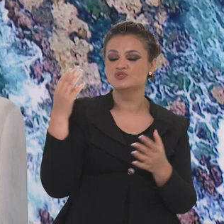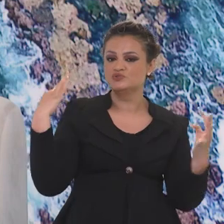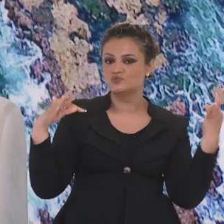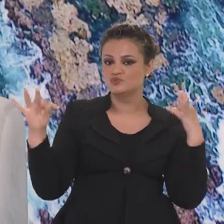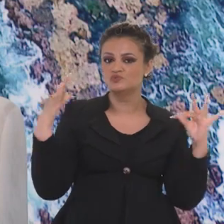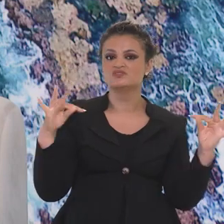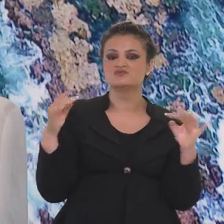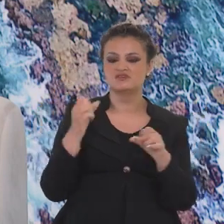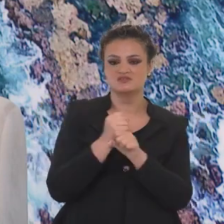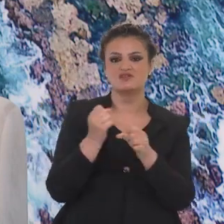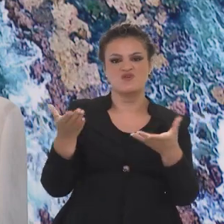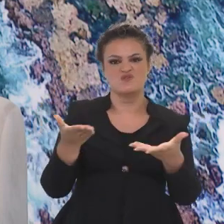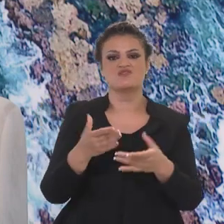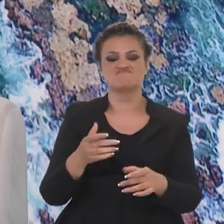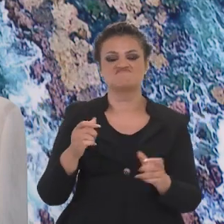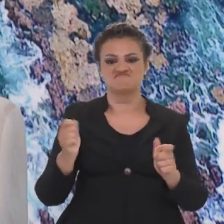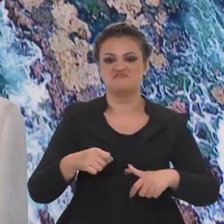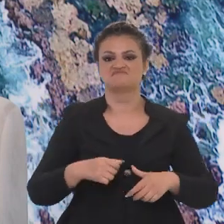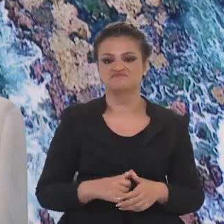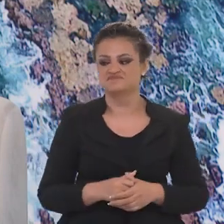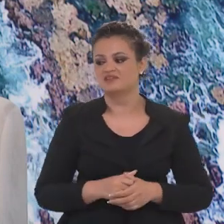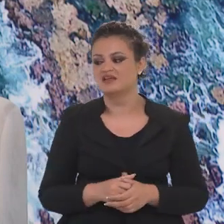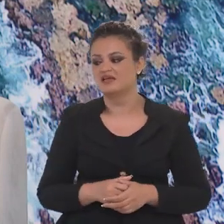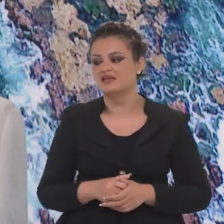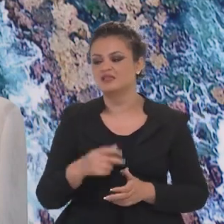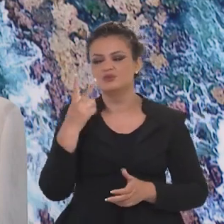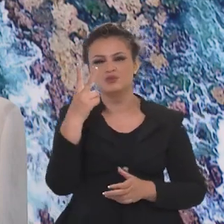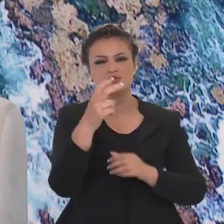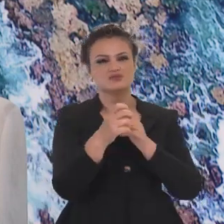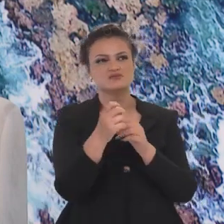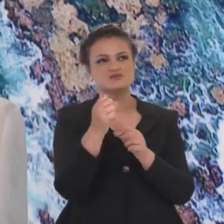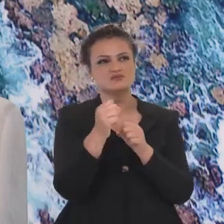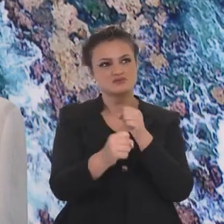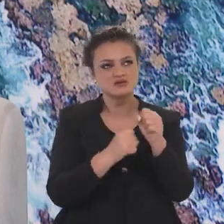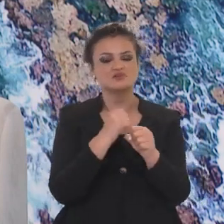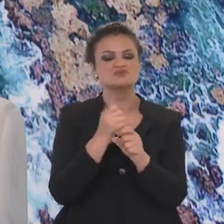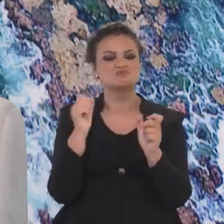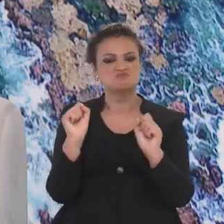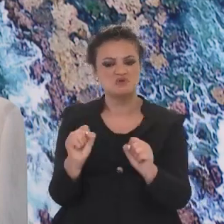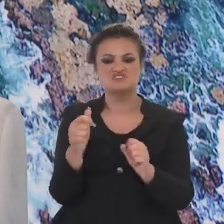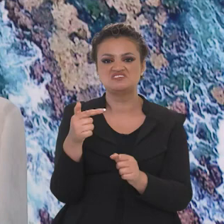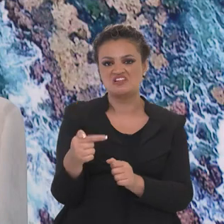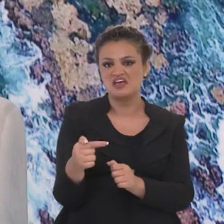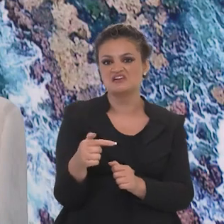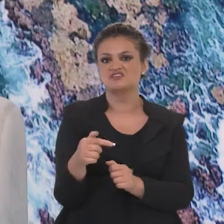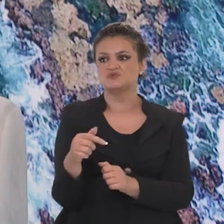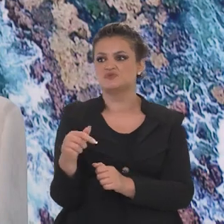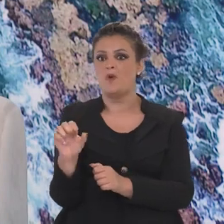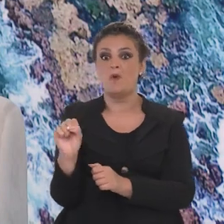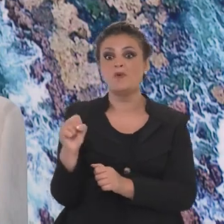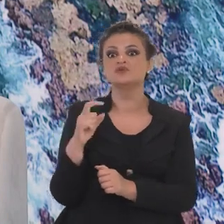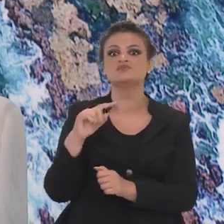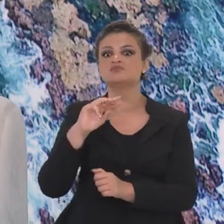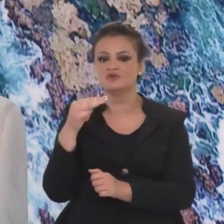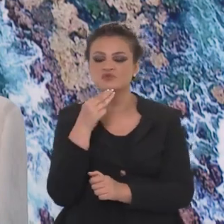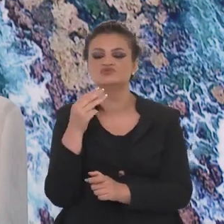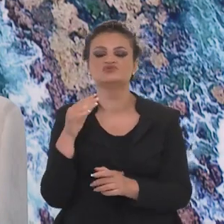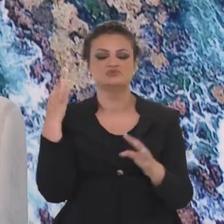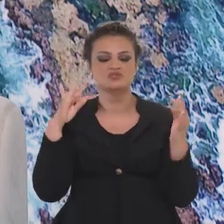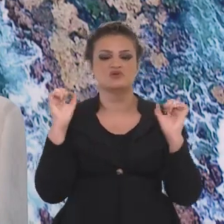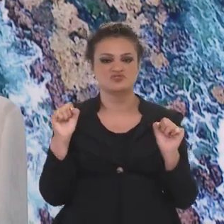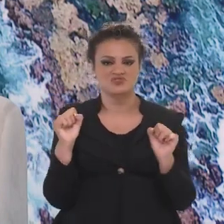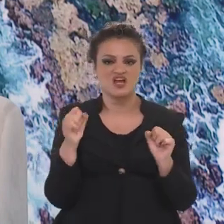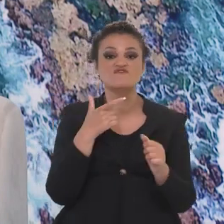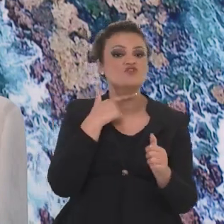de turistas anuais esse ano. E em dois anos a gente pode chegar a 7 milhões de turistas caminhando para oito. Isso não é